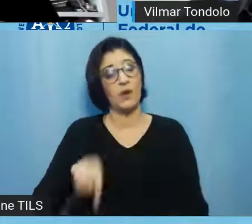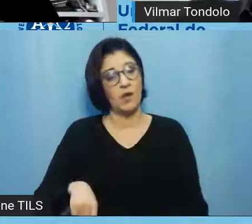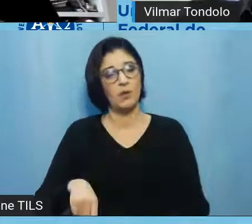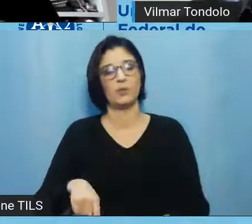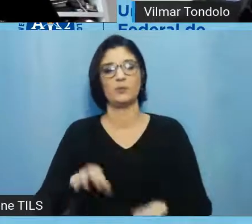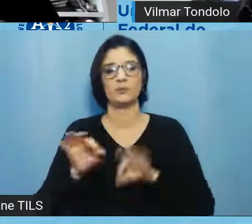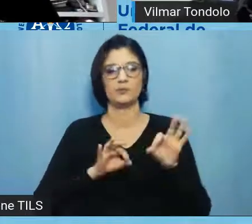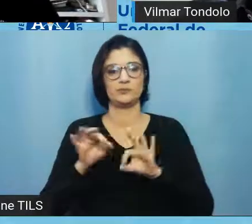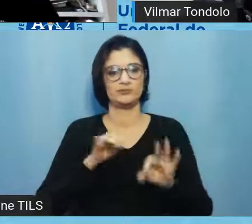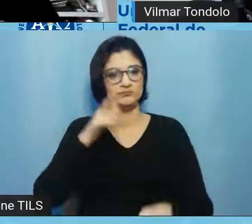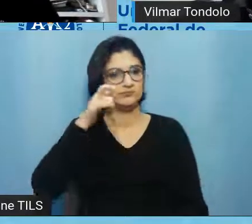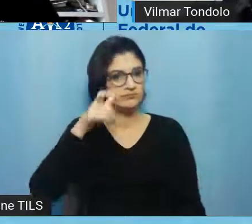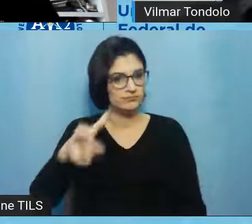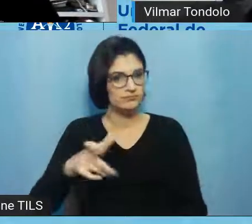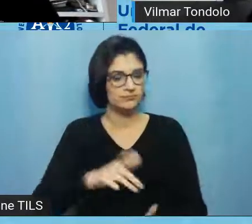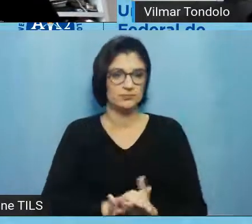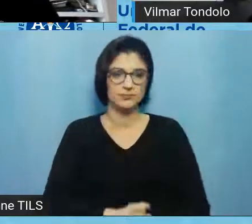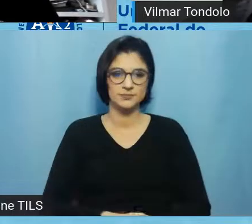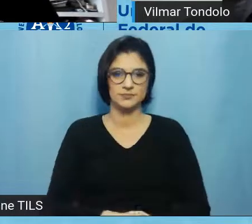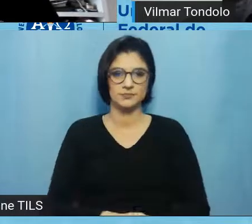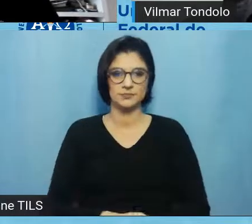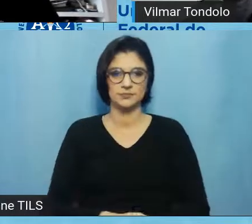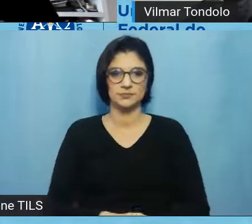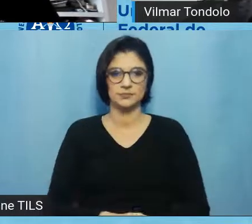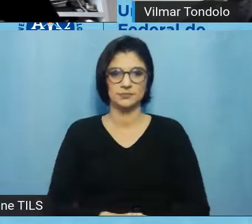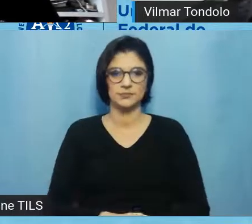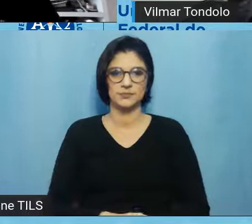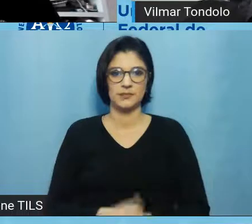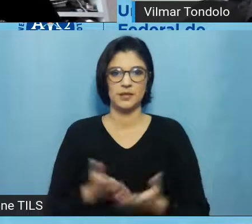então nós temos agora o nosso espaço para foto, né,